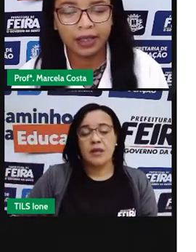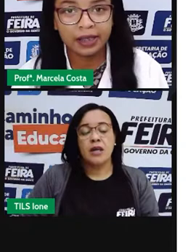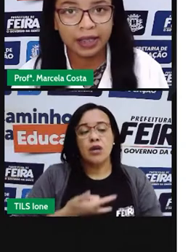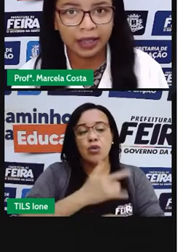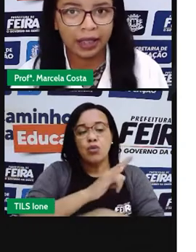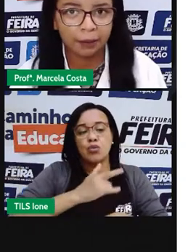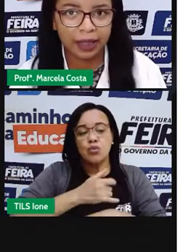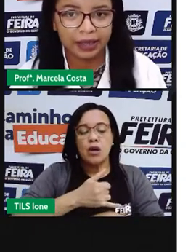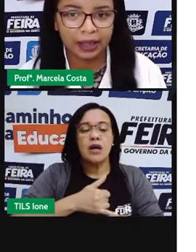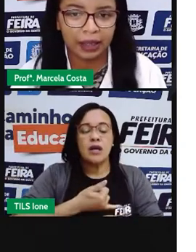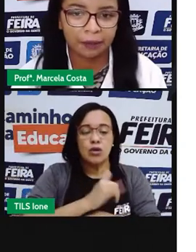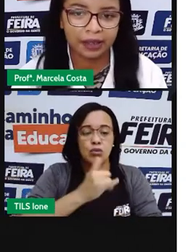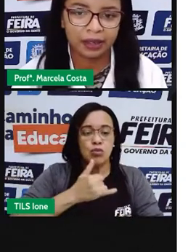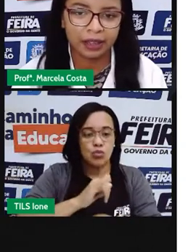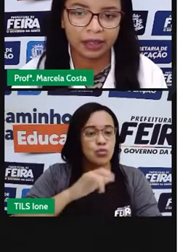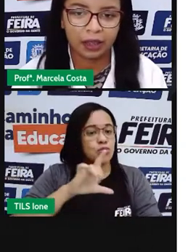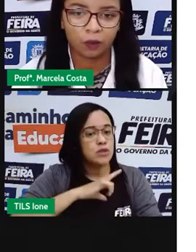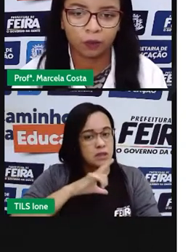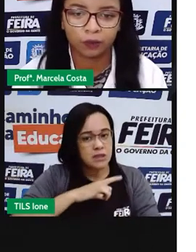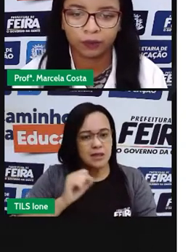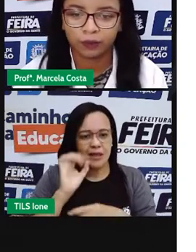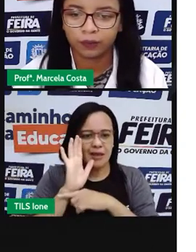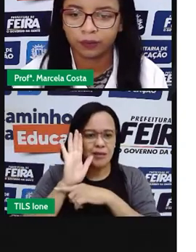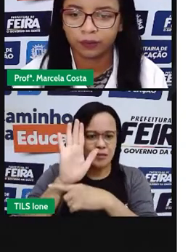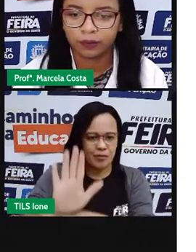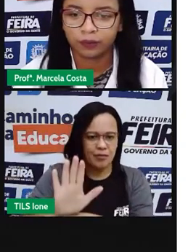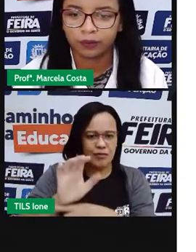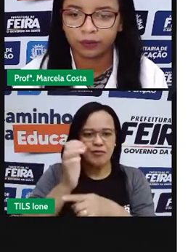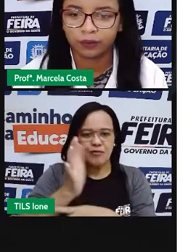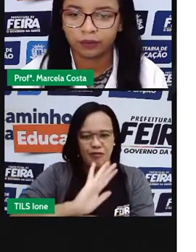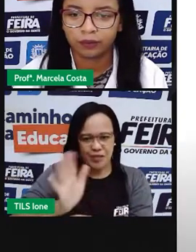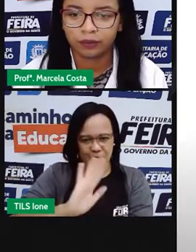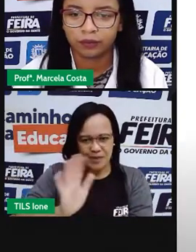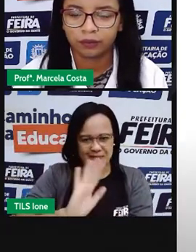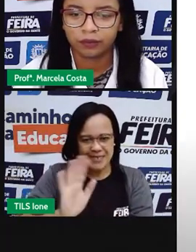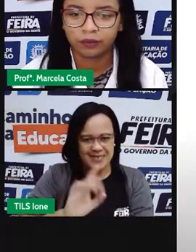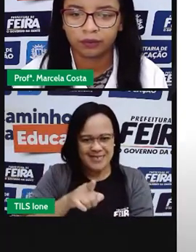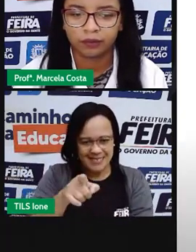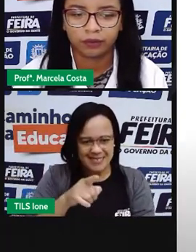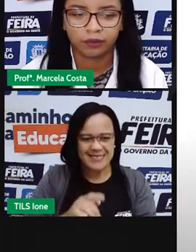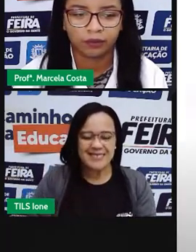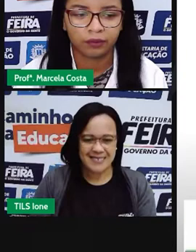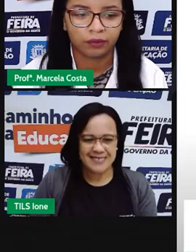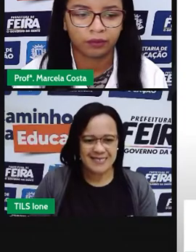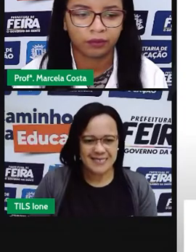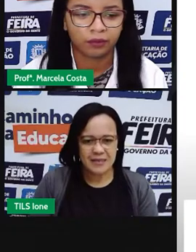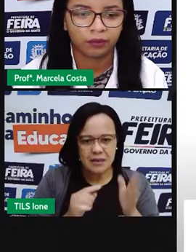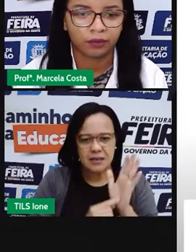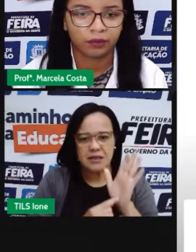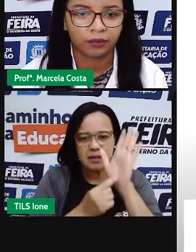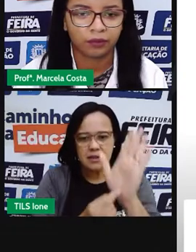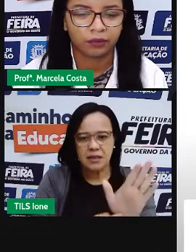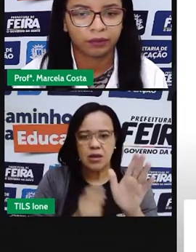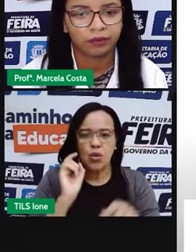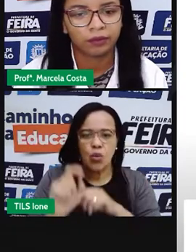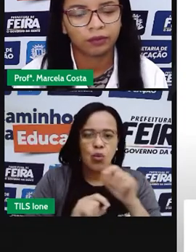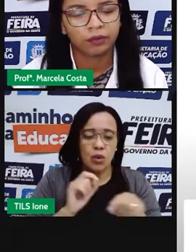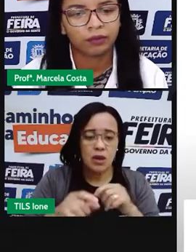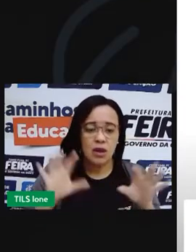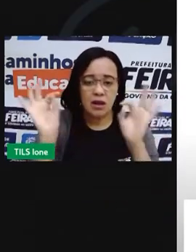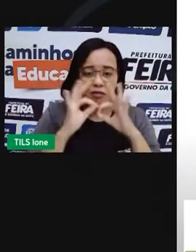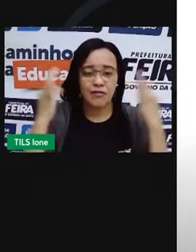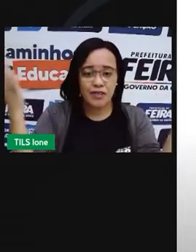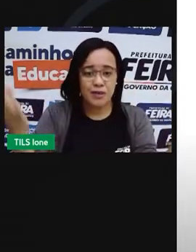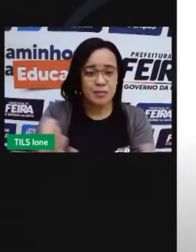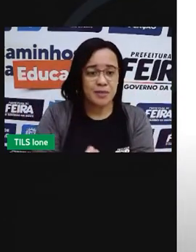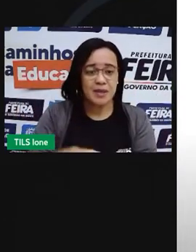com meio desse vídeo que aparece aqui na apresentação. Sistema Secred apresenta Família Souza e o Consumo